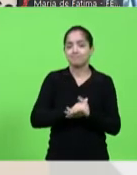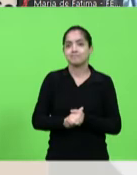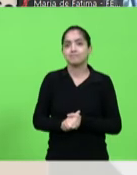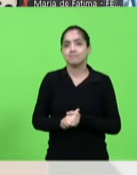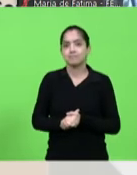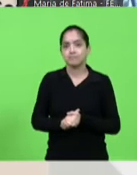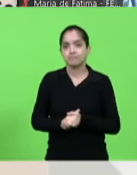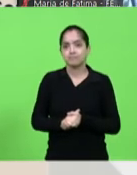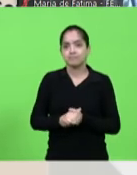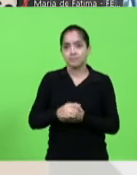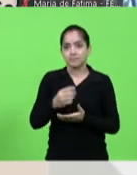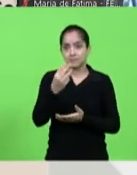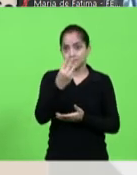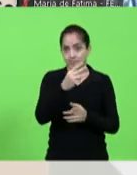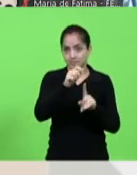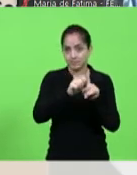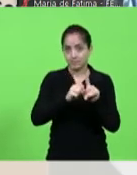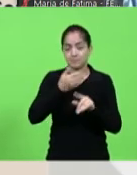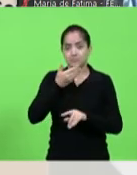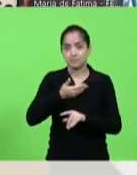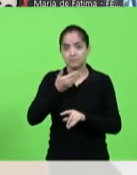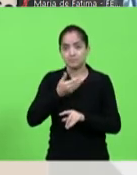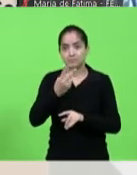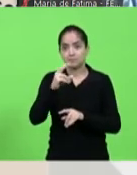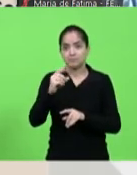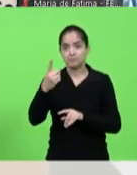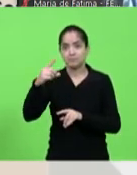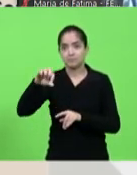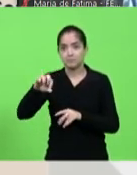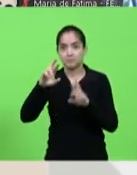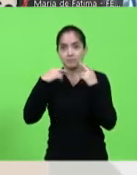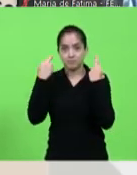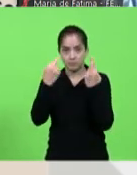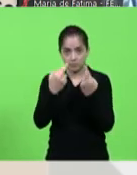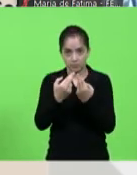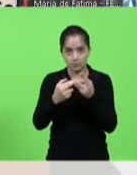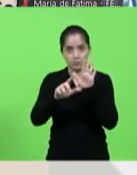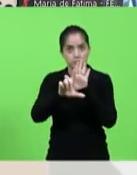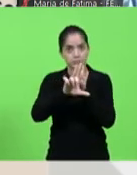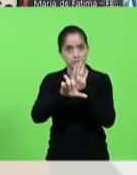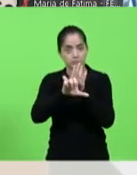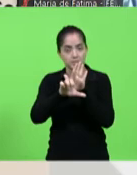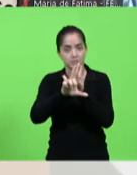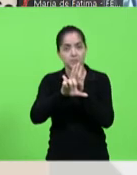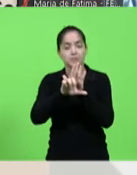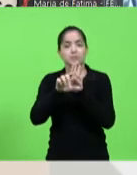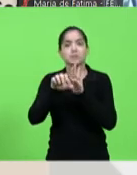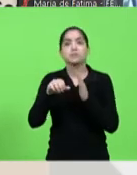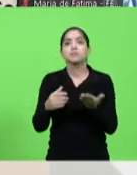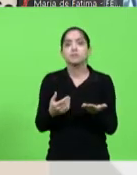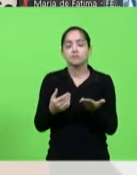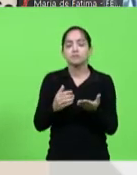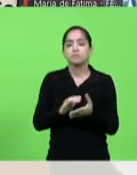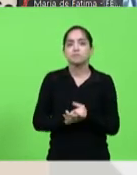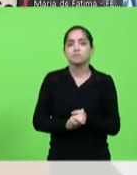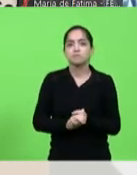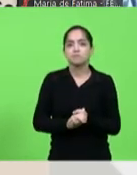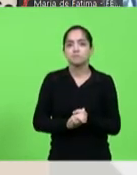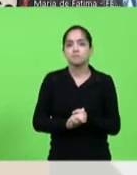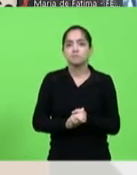3 de dezembro de 2019, reunião da frente parlamentar sobre a lei do SUAS e CEAS, Conferência Nacional e Orçamento.